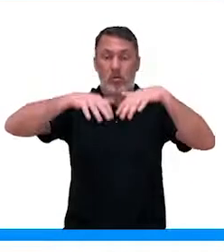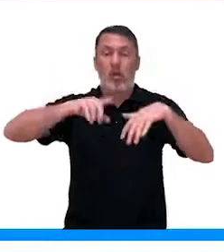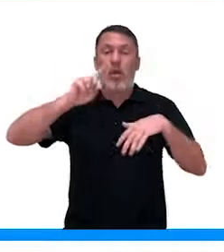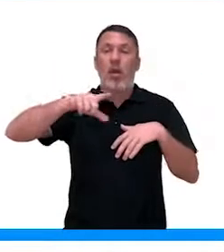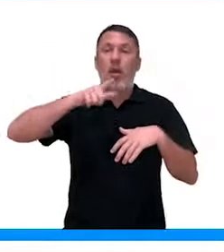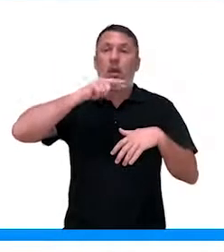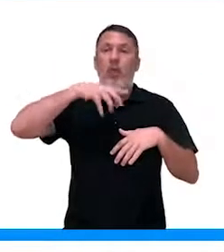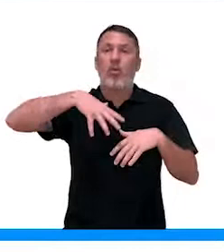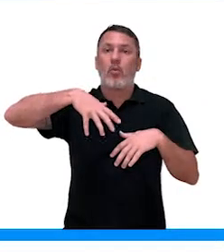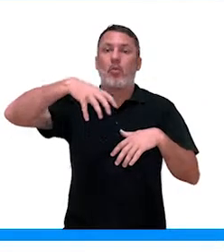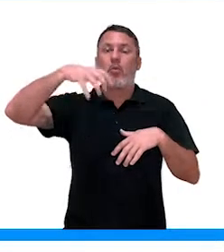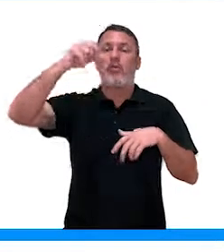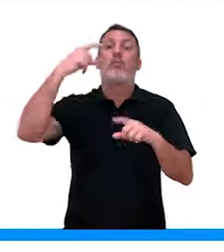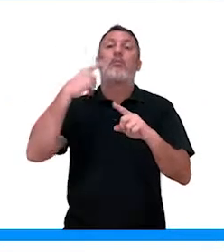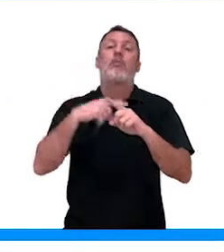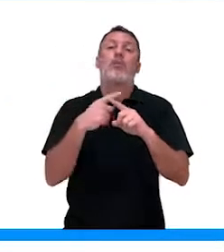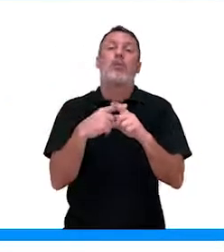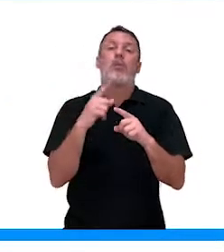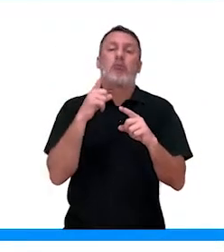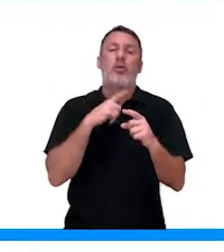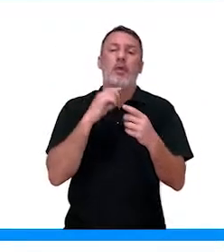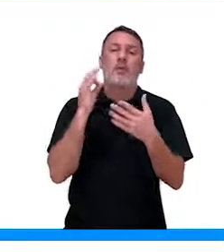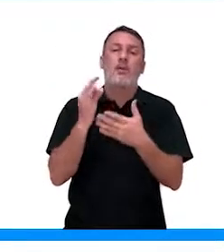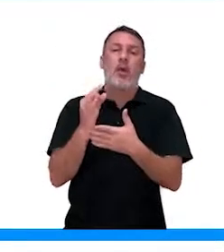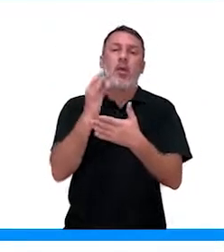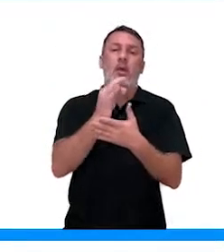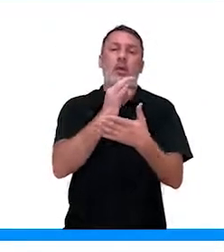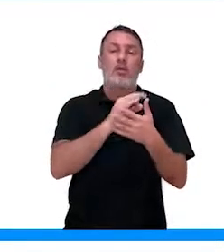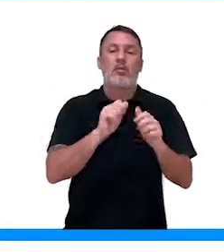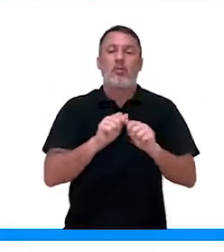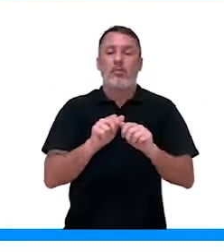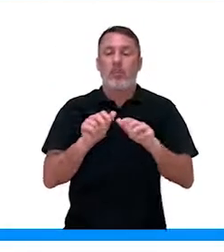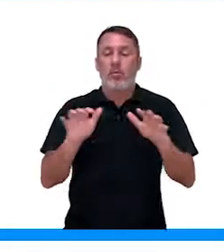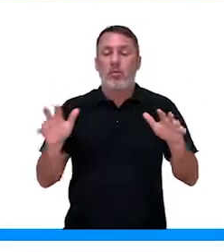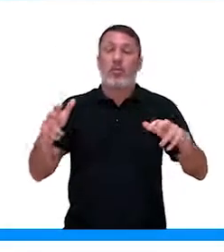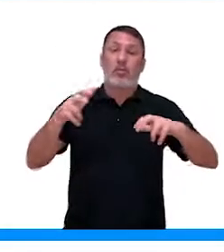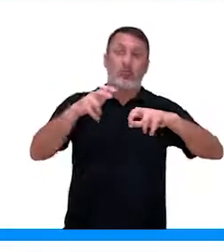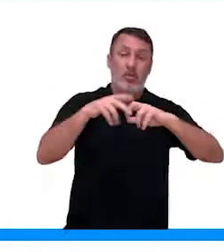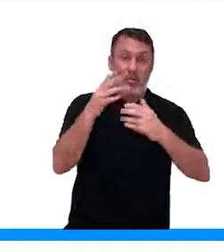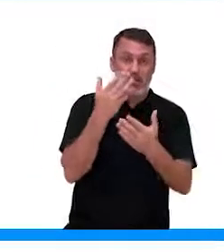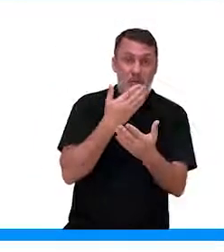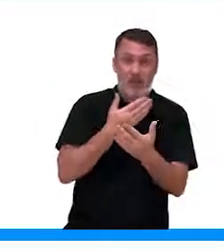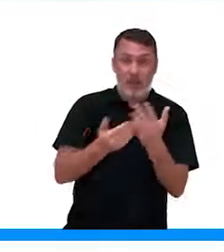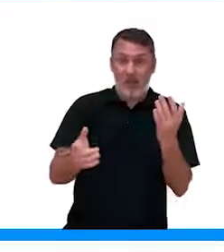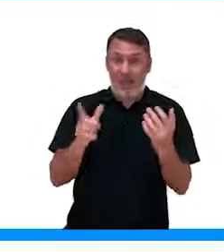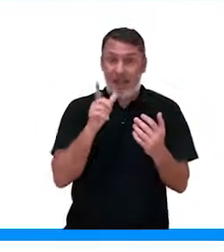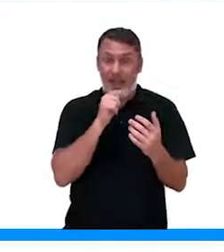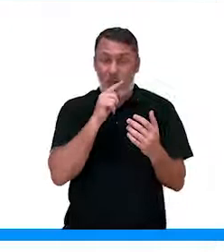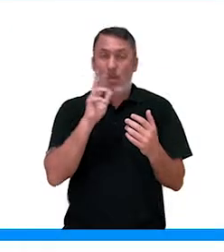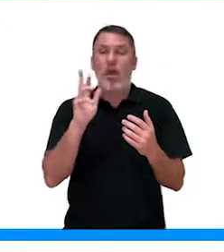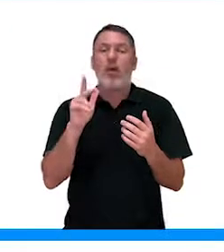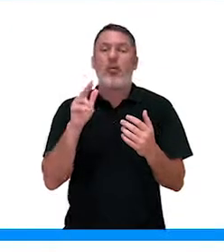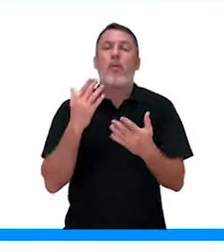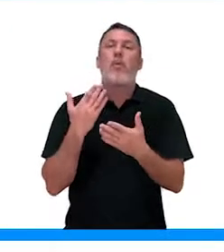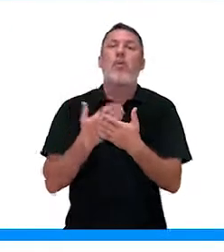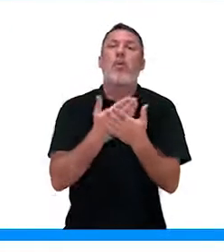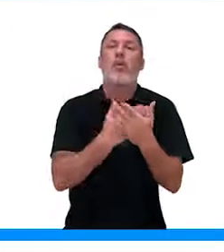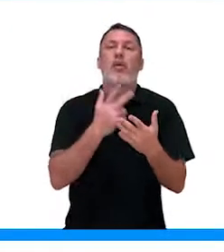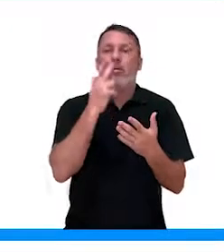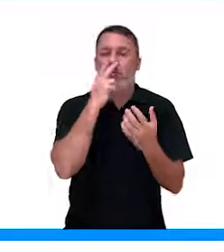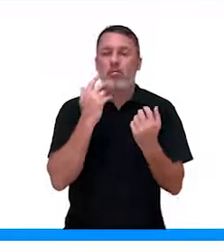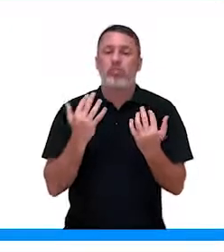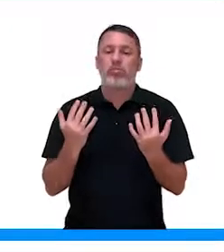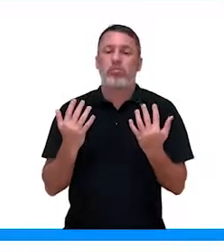essa água pra cima. Porque ela vai passando de célula a célula. Então, ao perder água por transpiração,